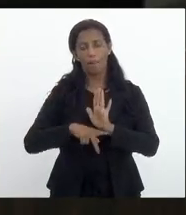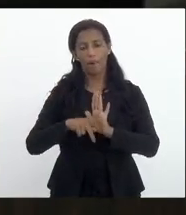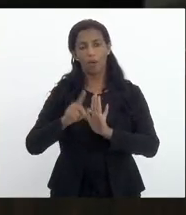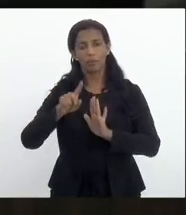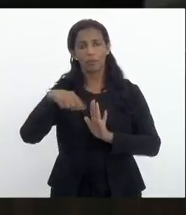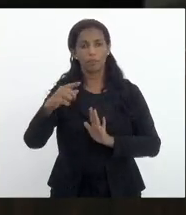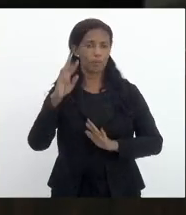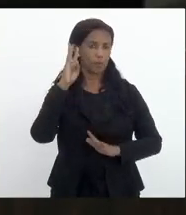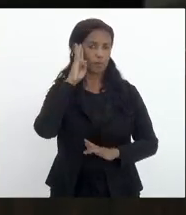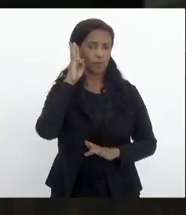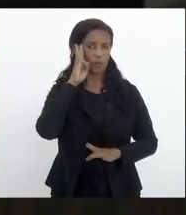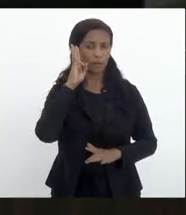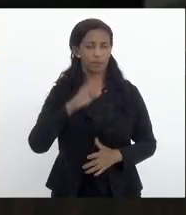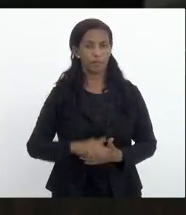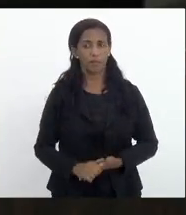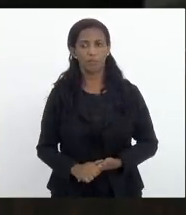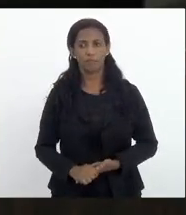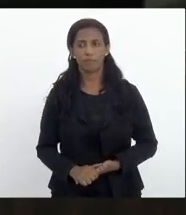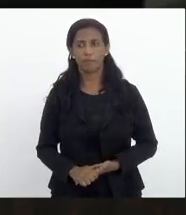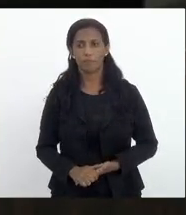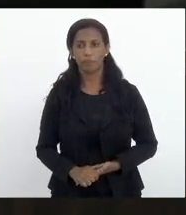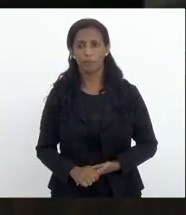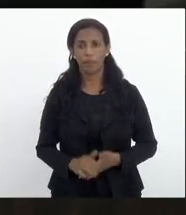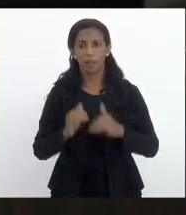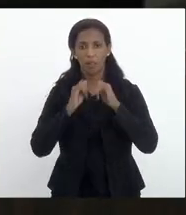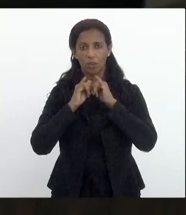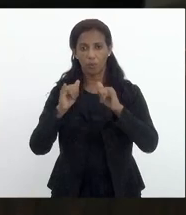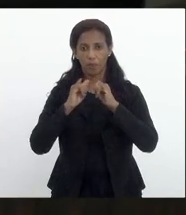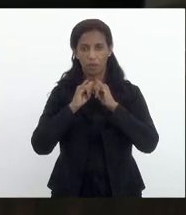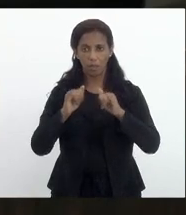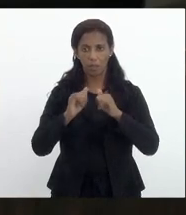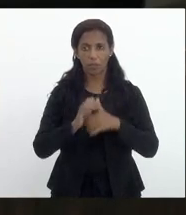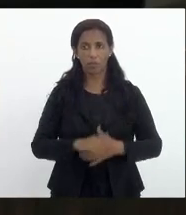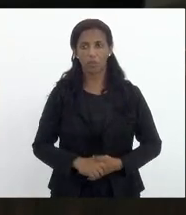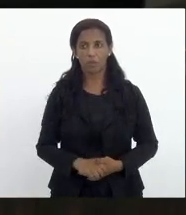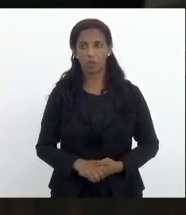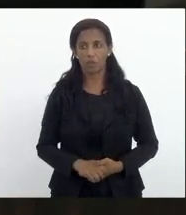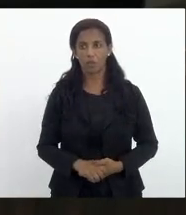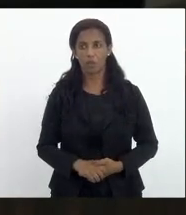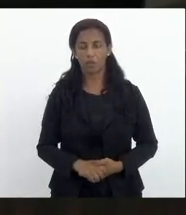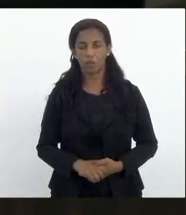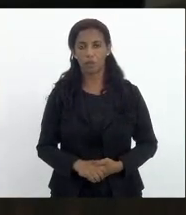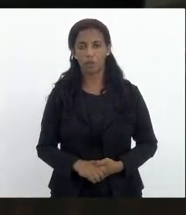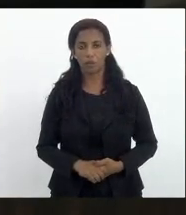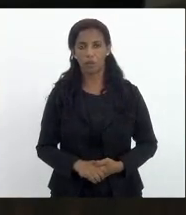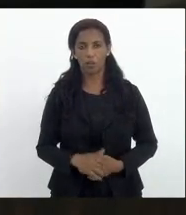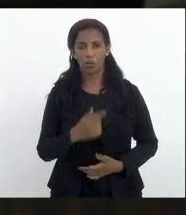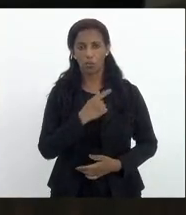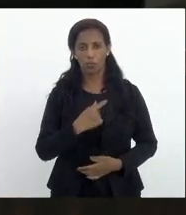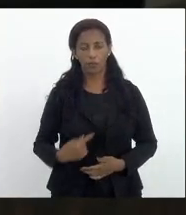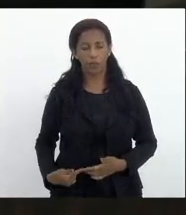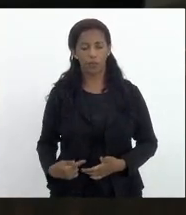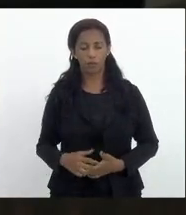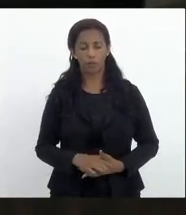terça-feira, terça-feira, das mensagens do governo.